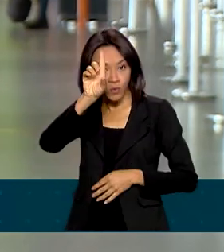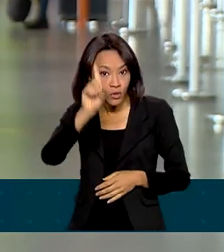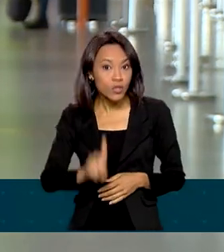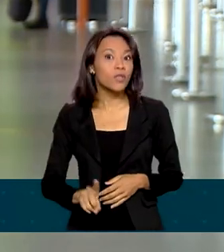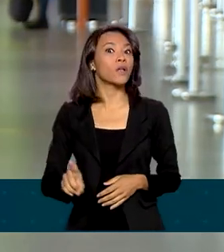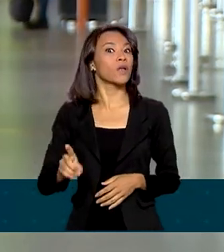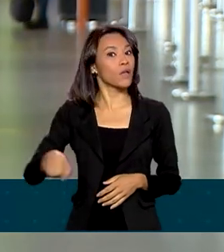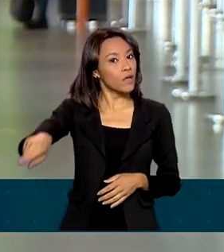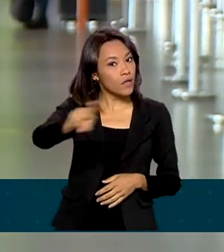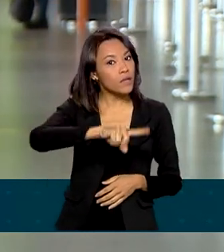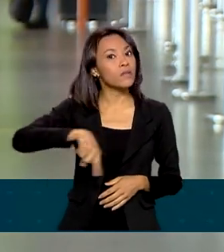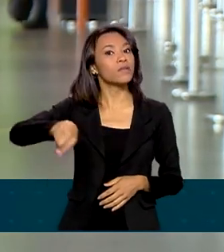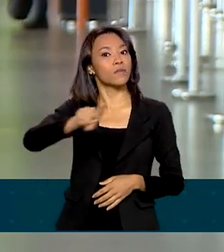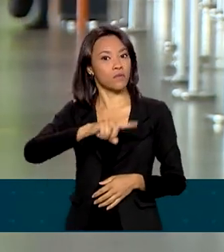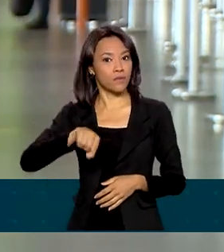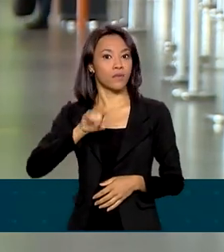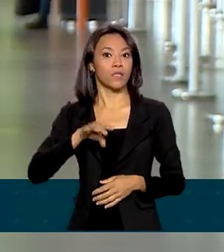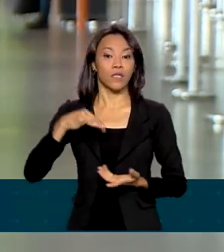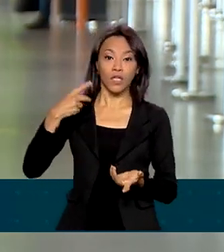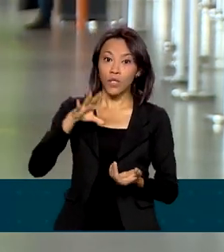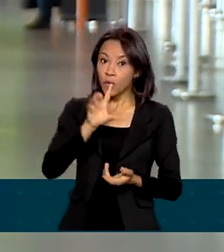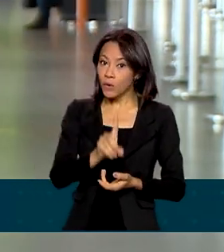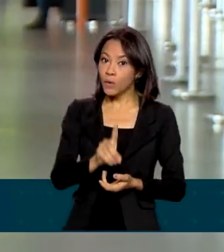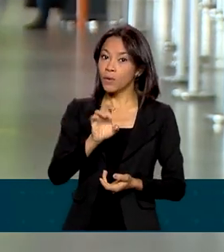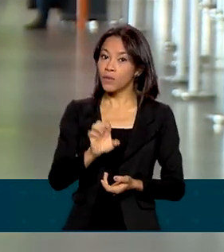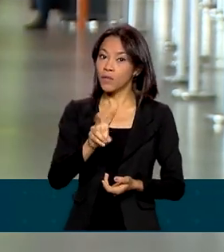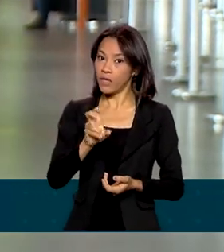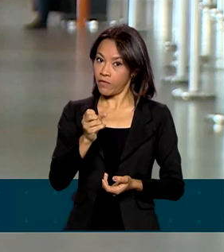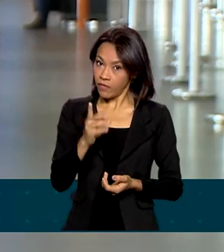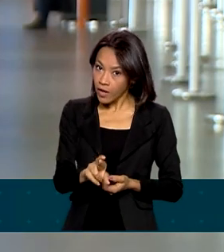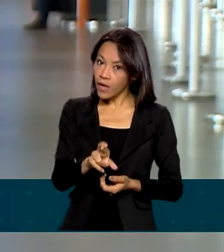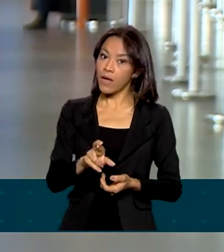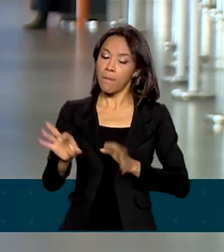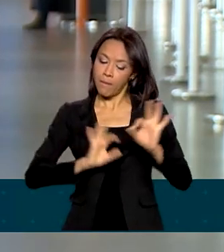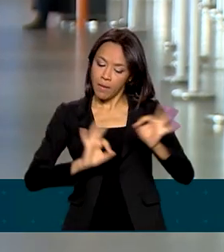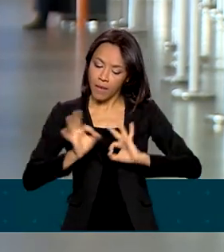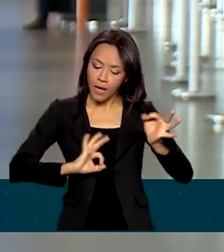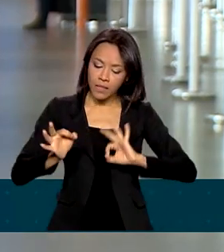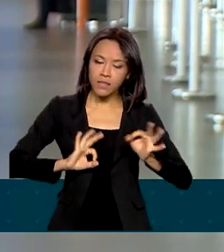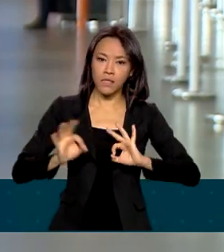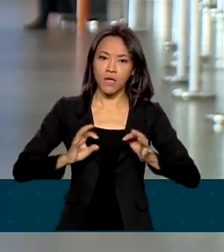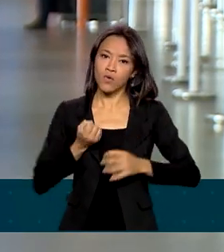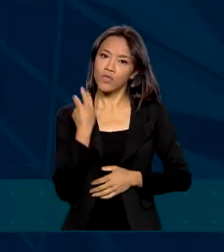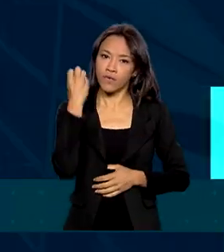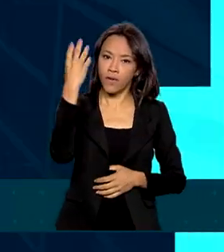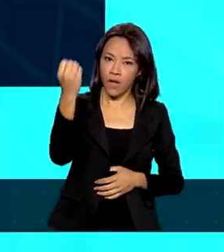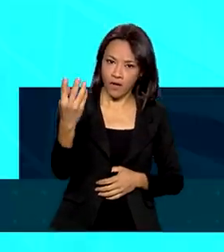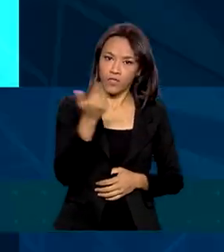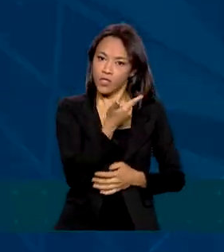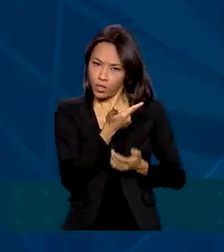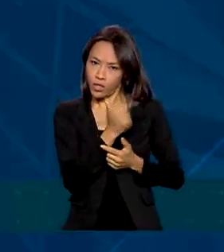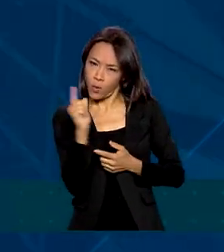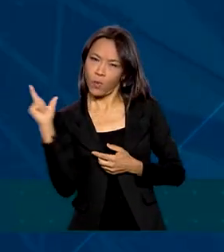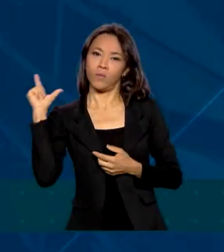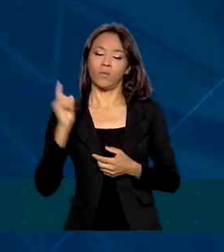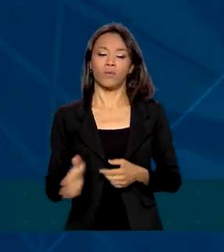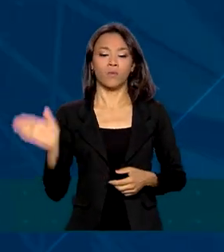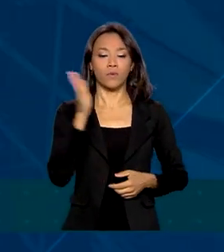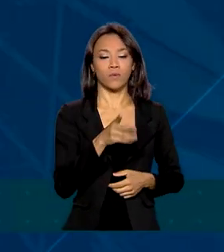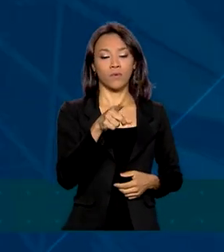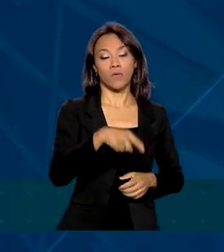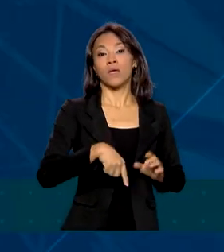deveres dos consumidores na preparação de viagens e contratação de serviços. Entre as dicas da